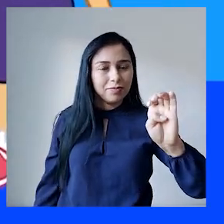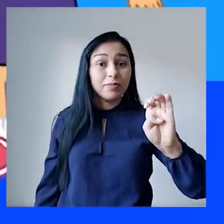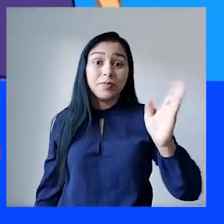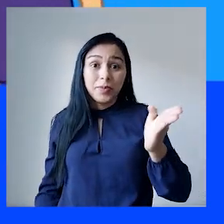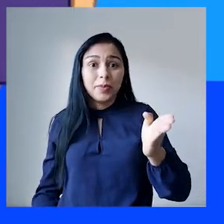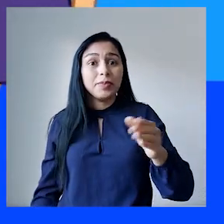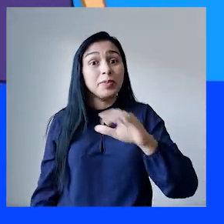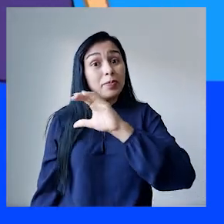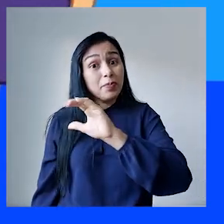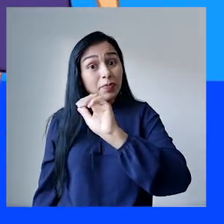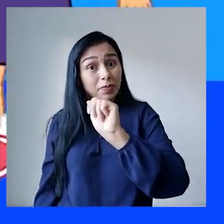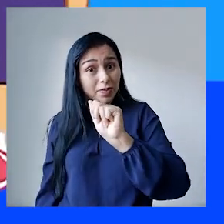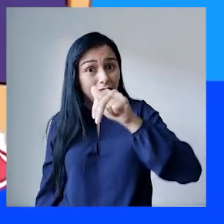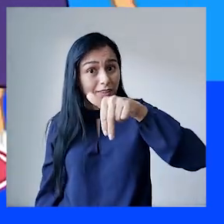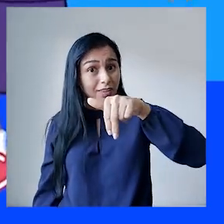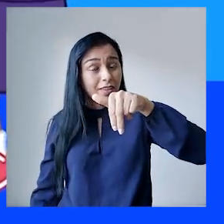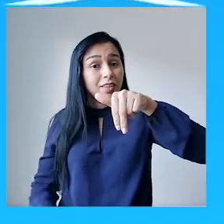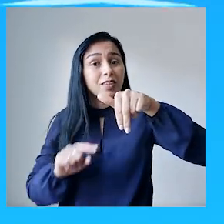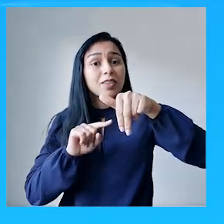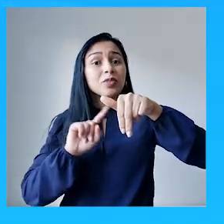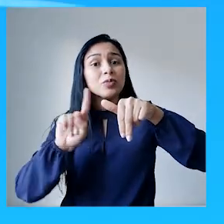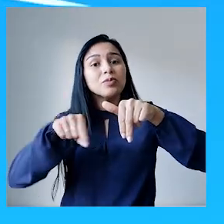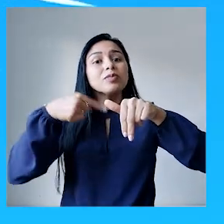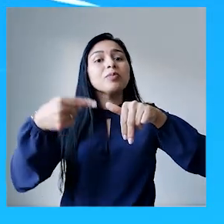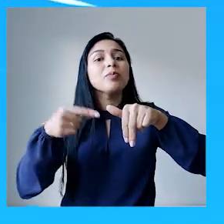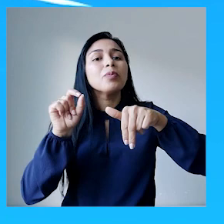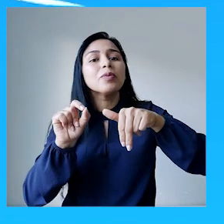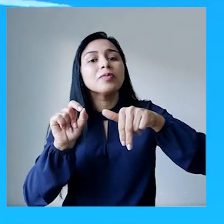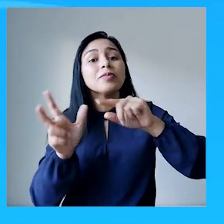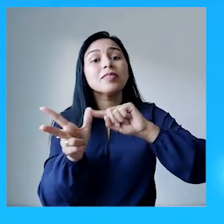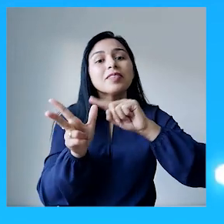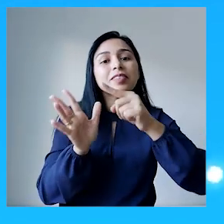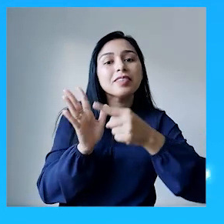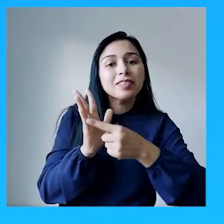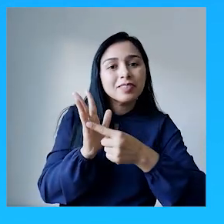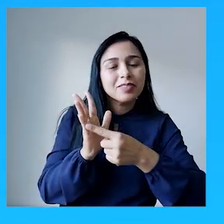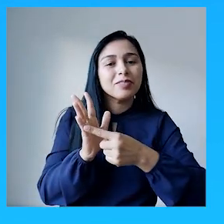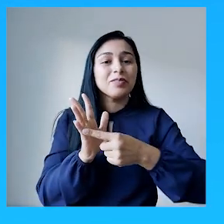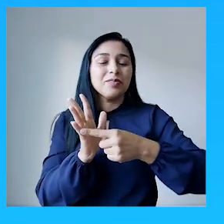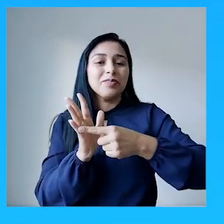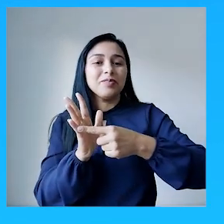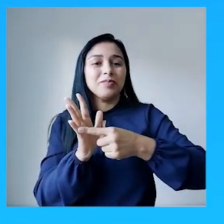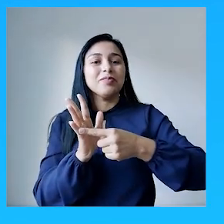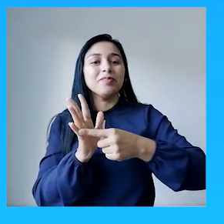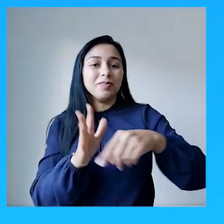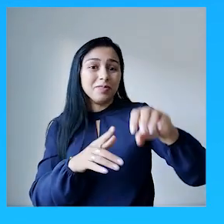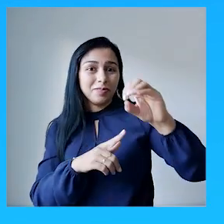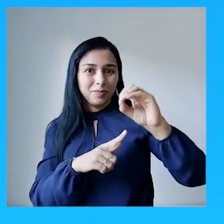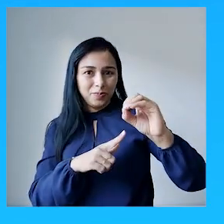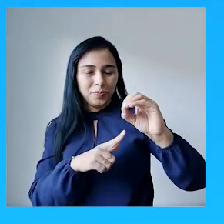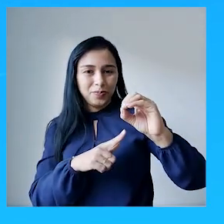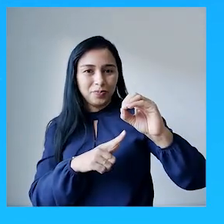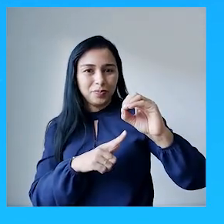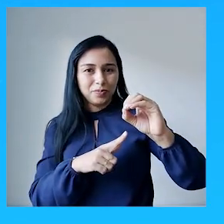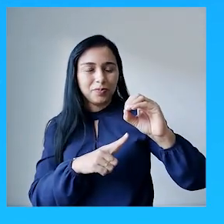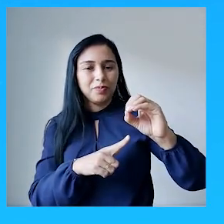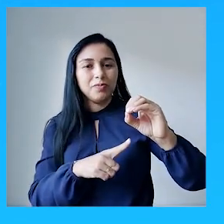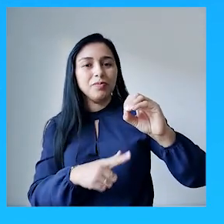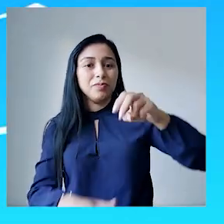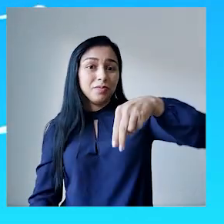nó. Para formar o nó, nós temos o N. Mas falta qual letrinha aqui? Uma dica, é uma vogal.